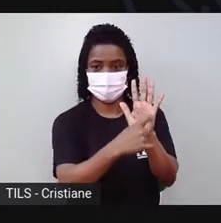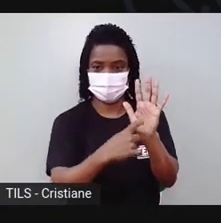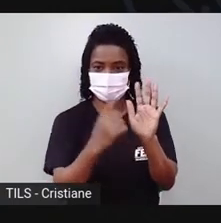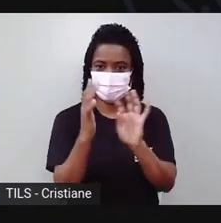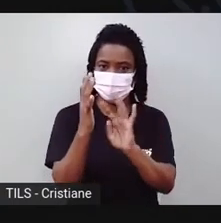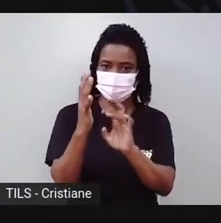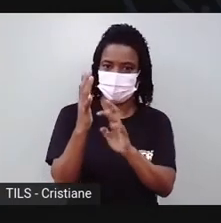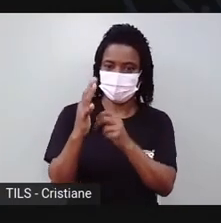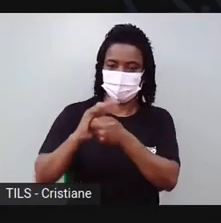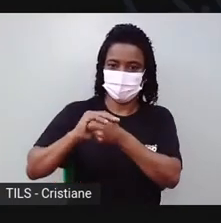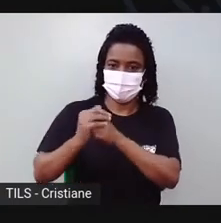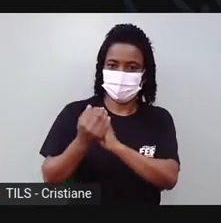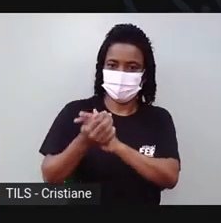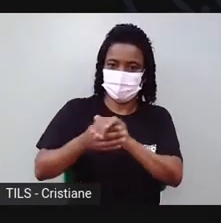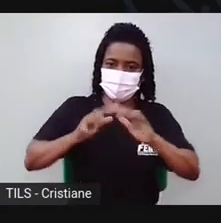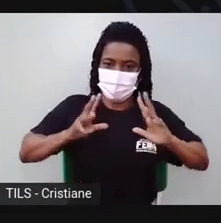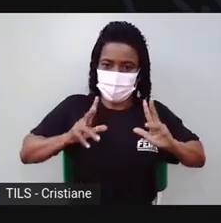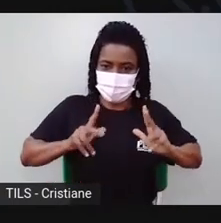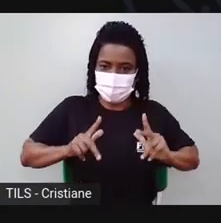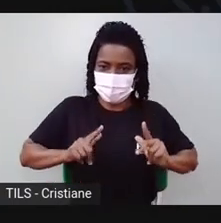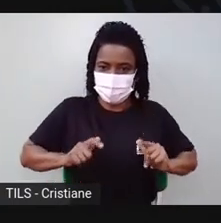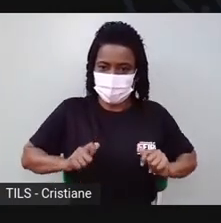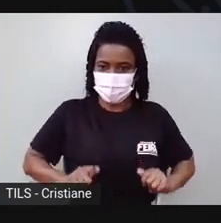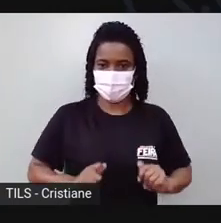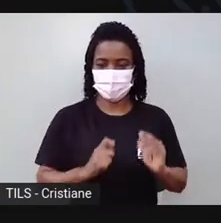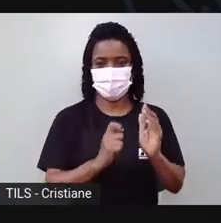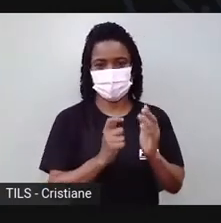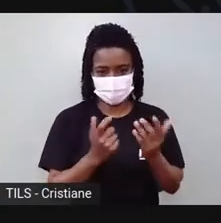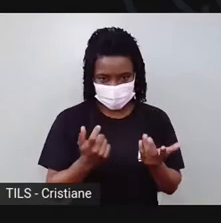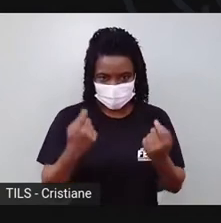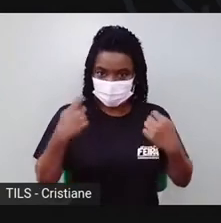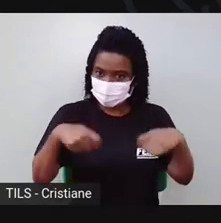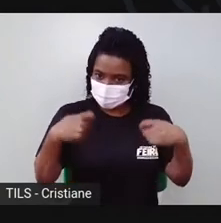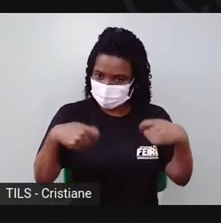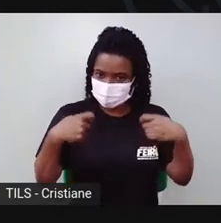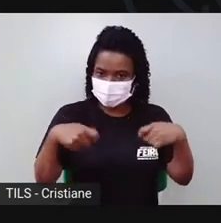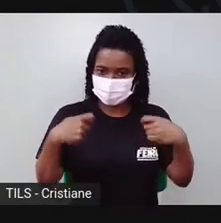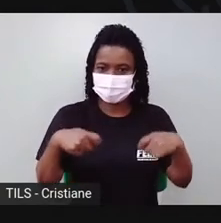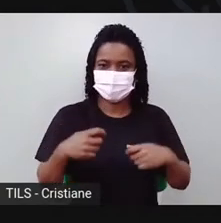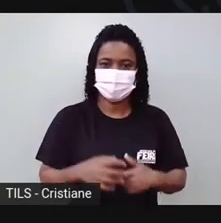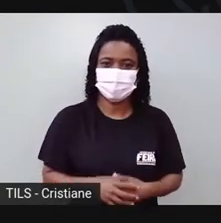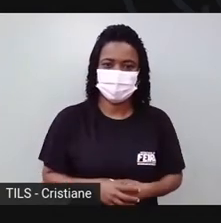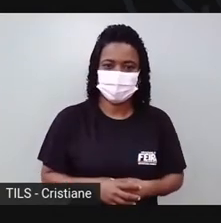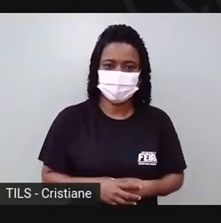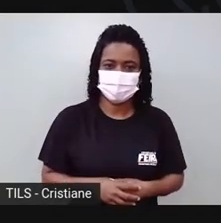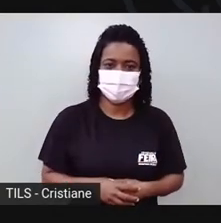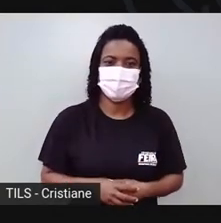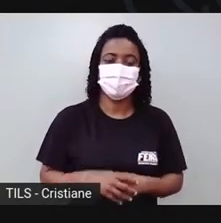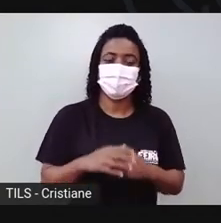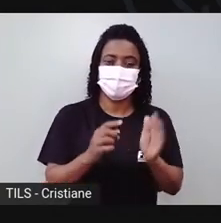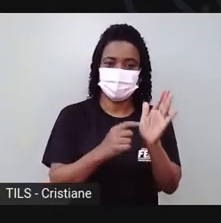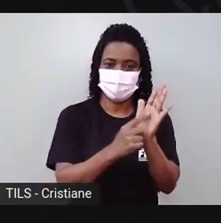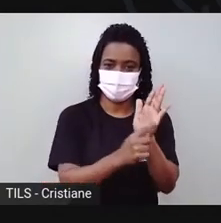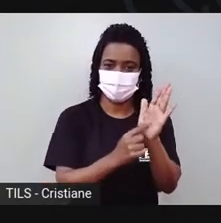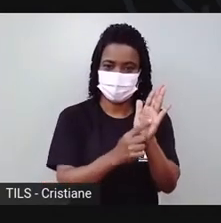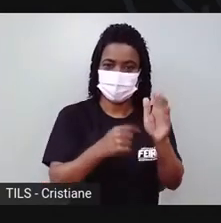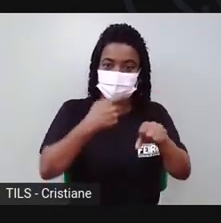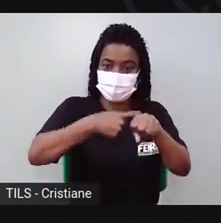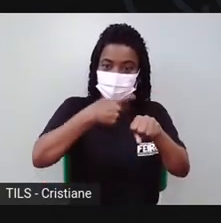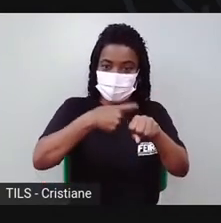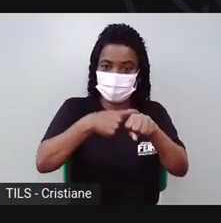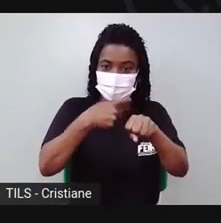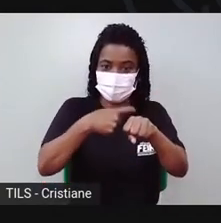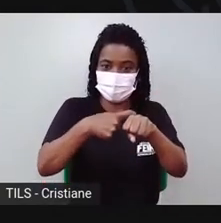úmida e a mãozinha úmida também. Lembra que a Pro falou que quando o barro seca, fica assim, duro, ó?